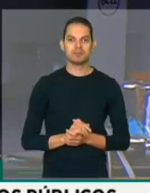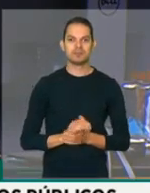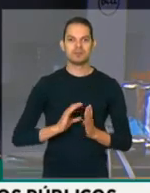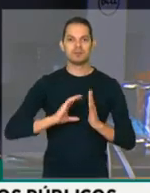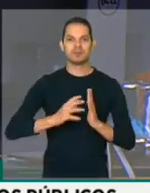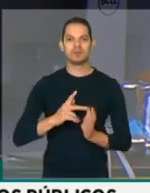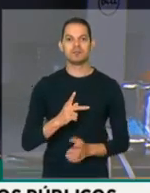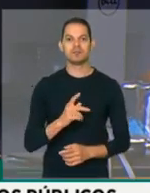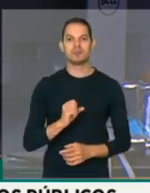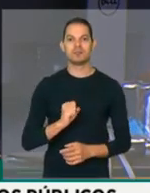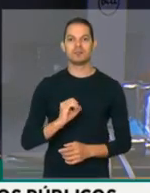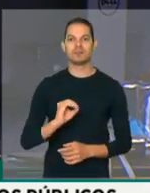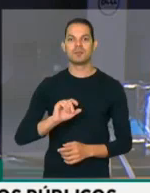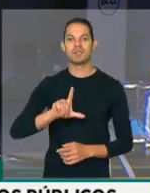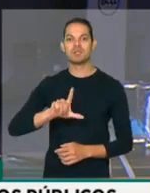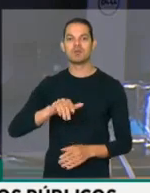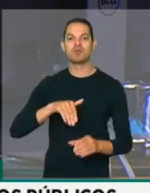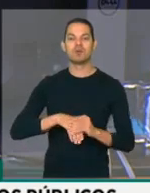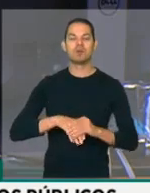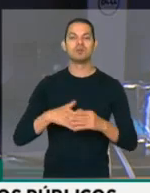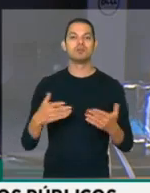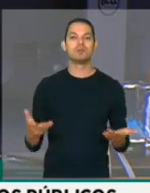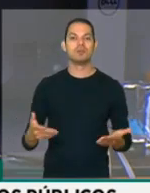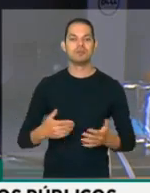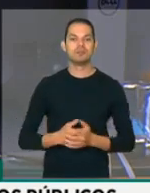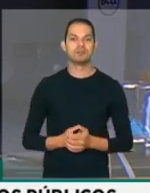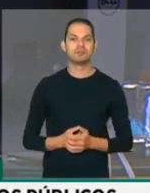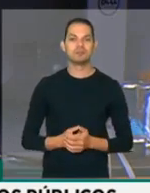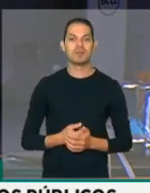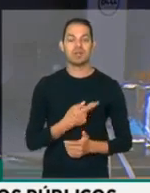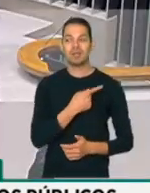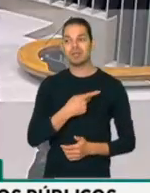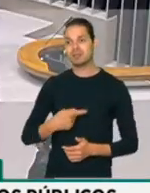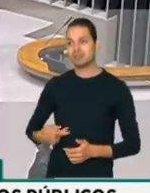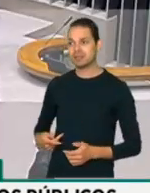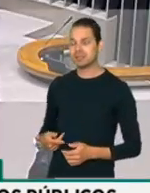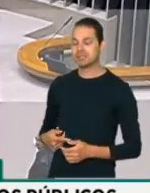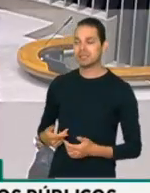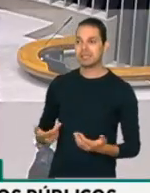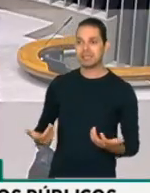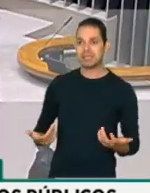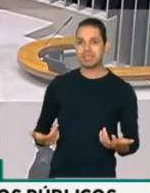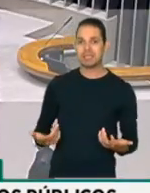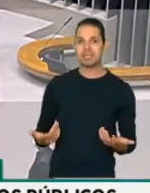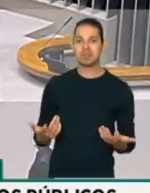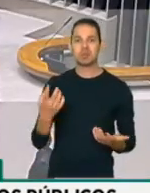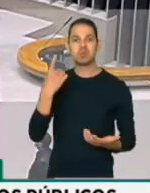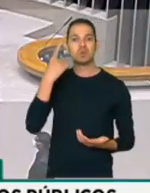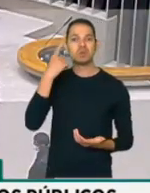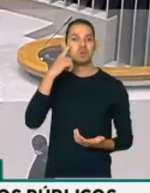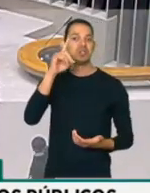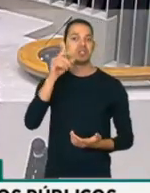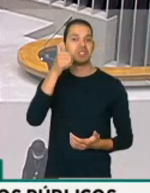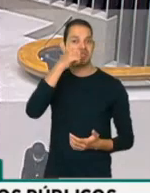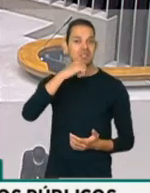pessoal, é possível que no dia das mães